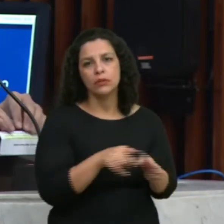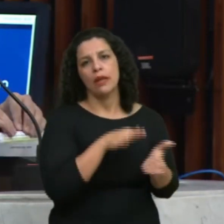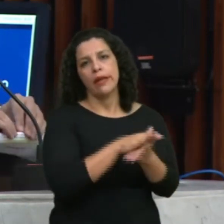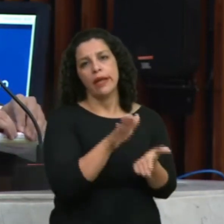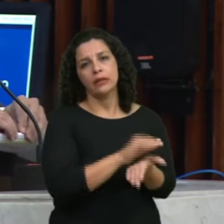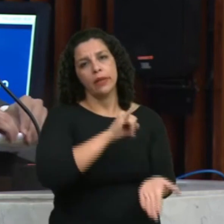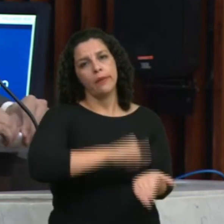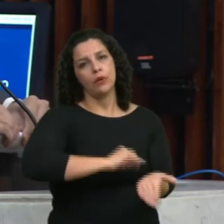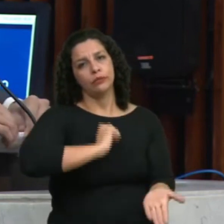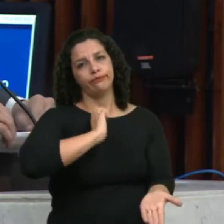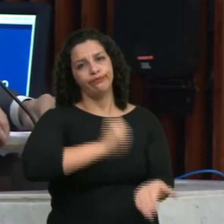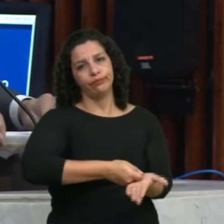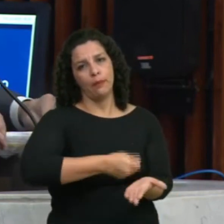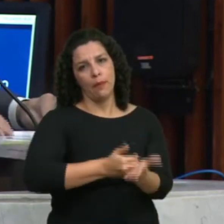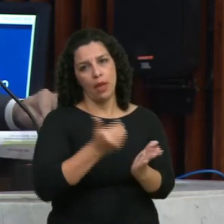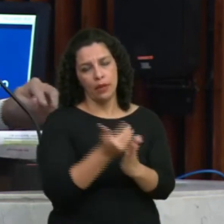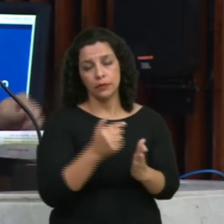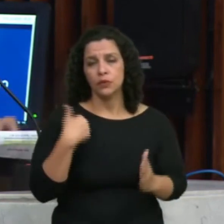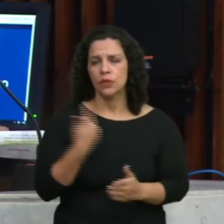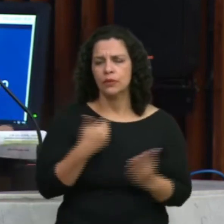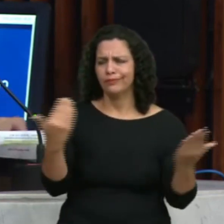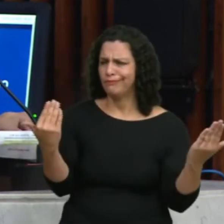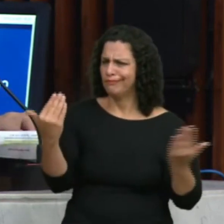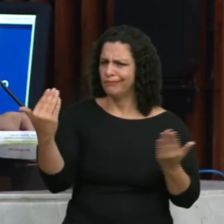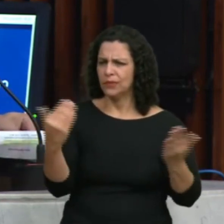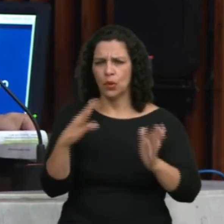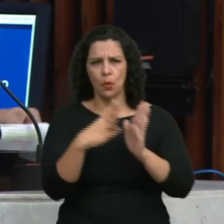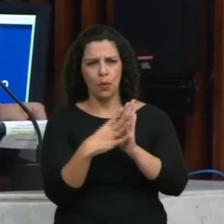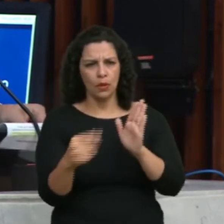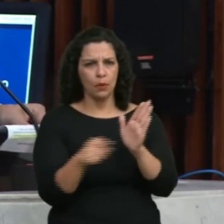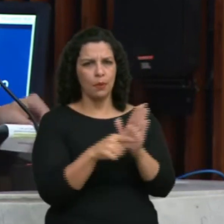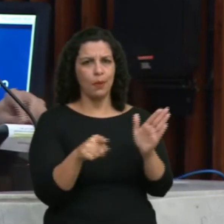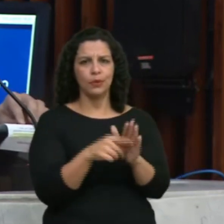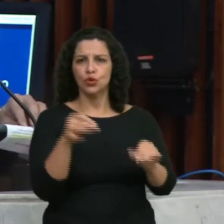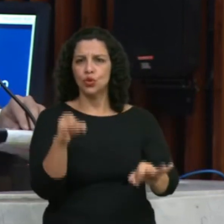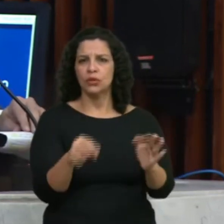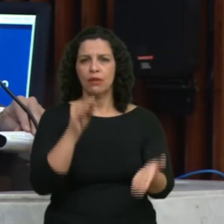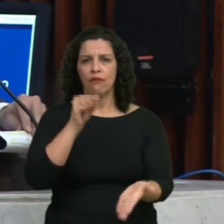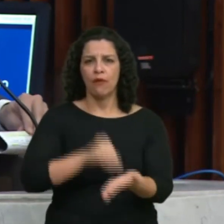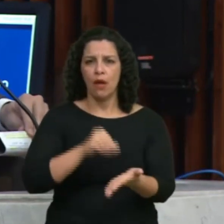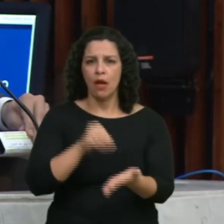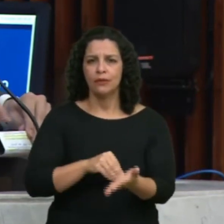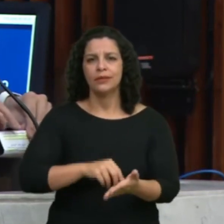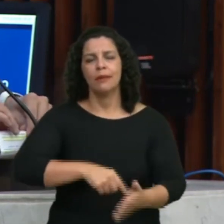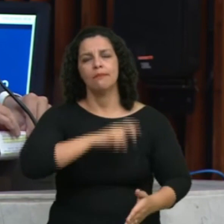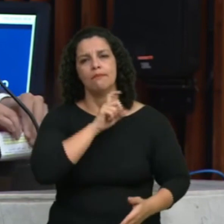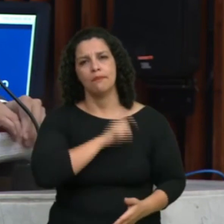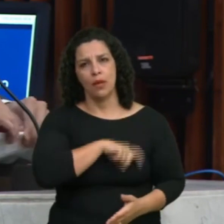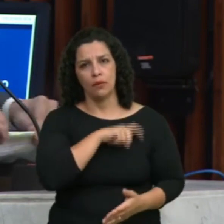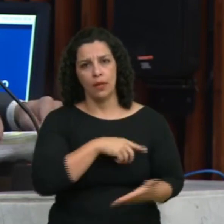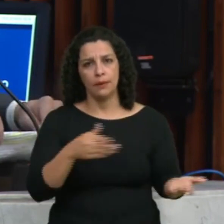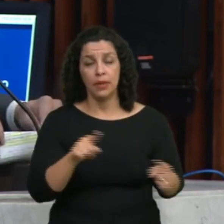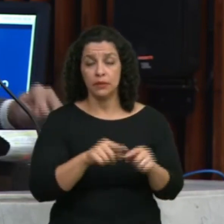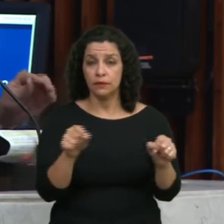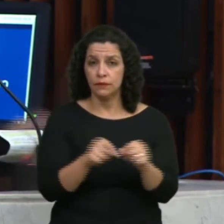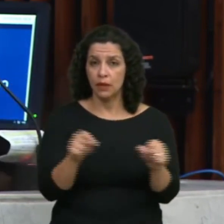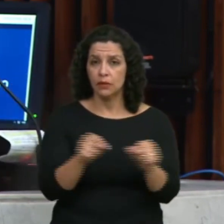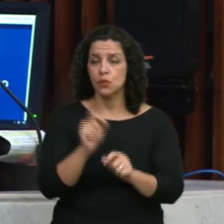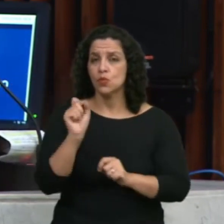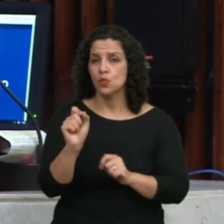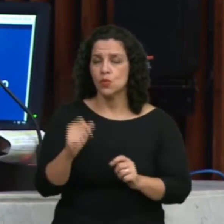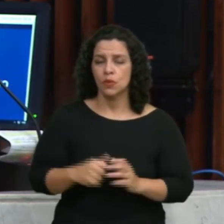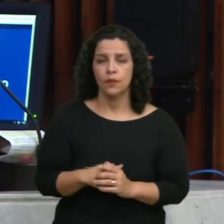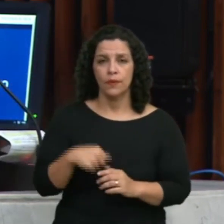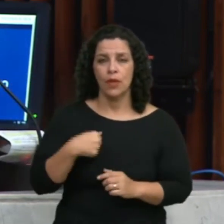faz. Ou seja, nós temos um modelo tributário injusto e perverso, fazendo com que